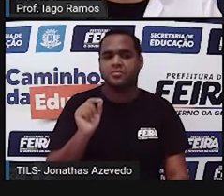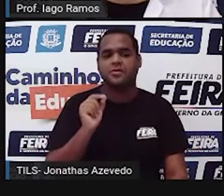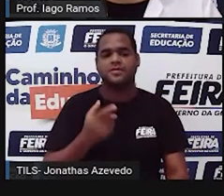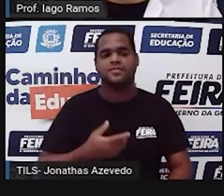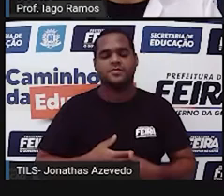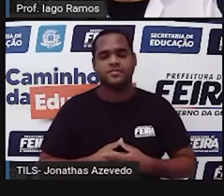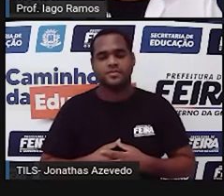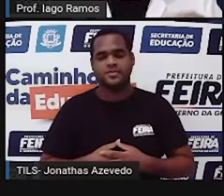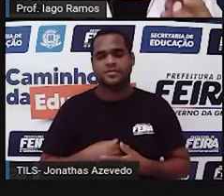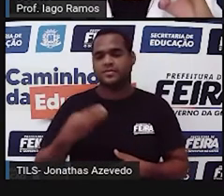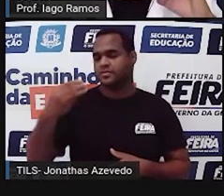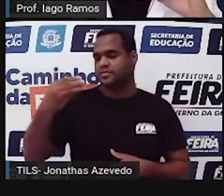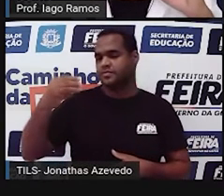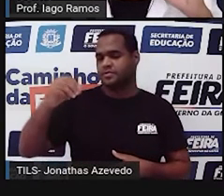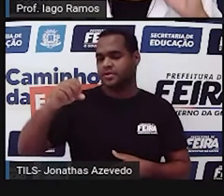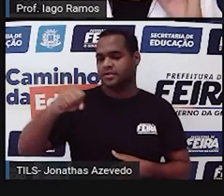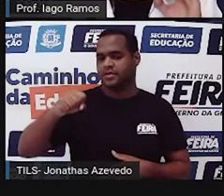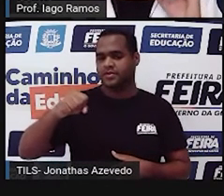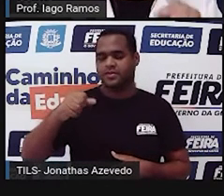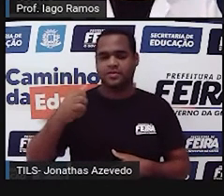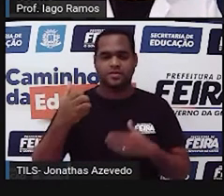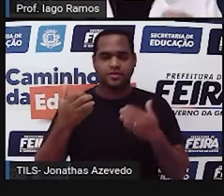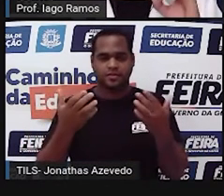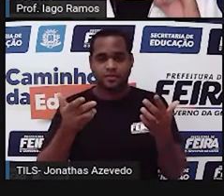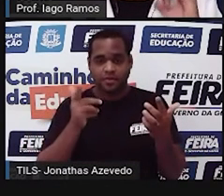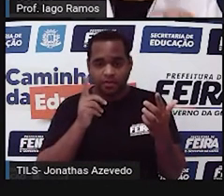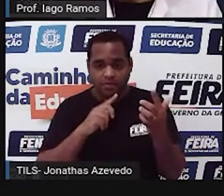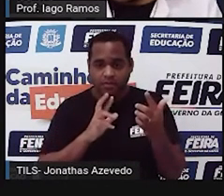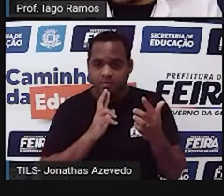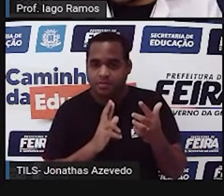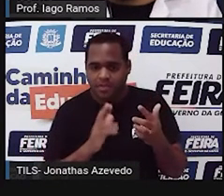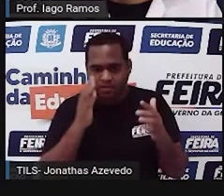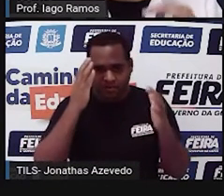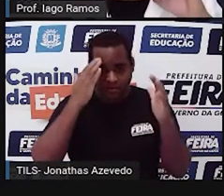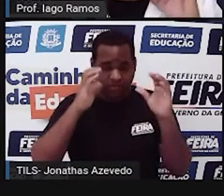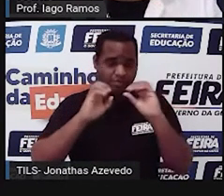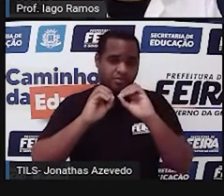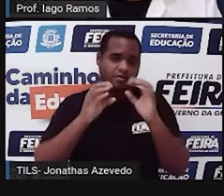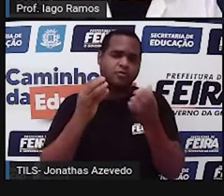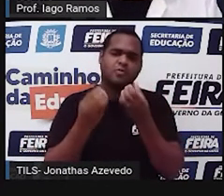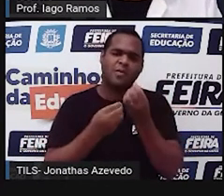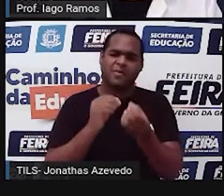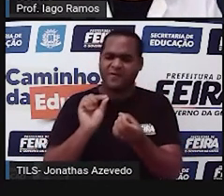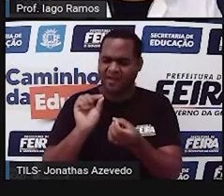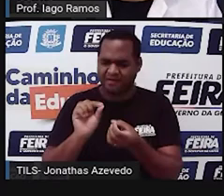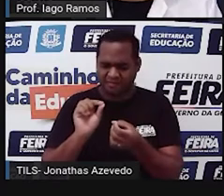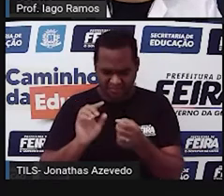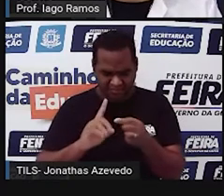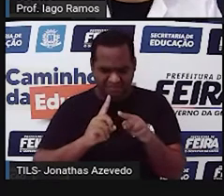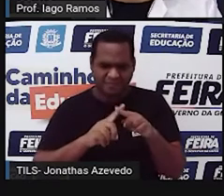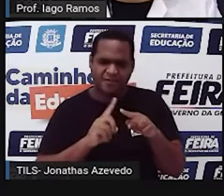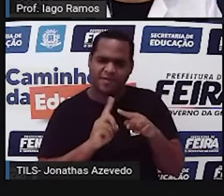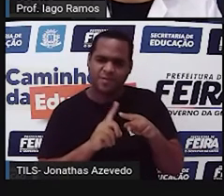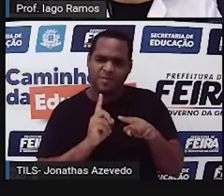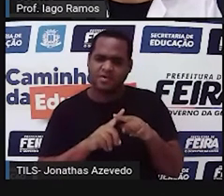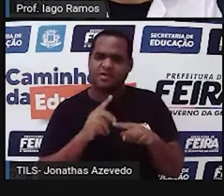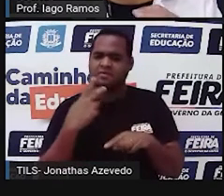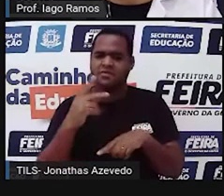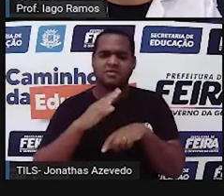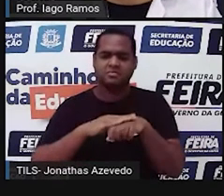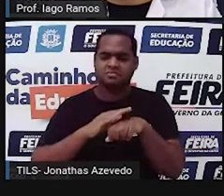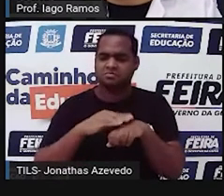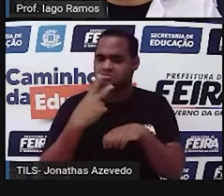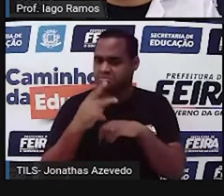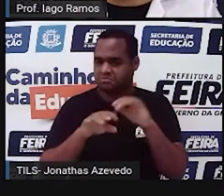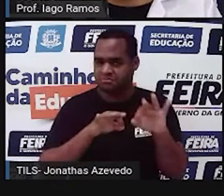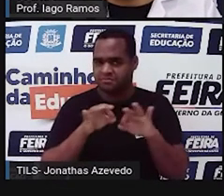retângulo, tá? Eu quero que você, em 30 segundos, tente entender o que é que está acontecendo nessa construção que você fez, que